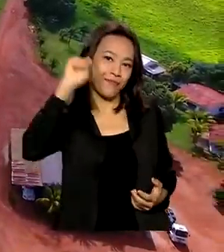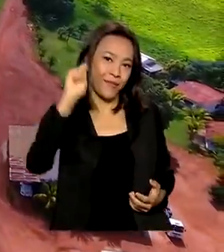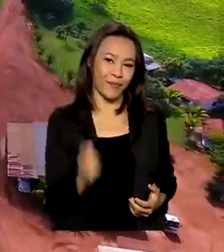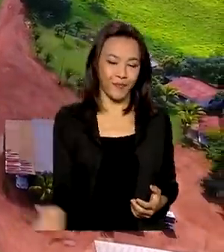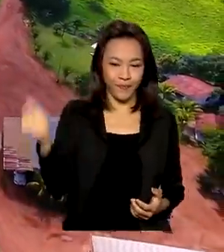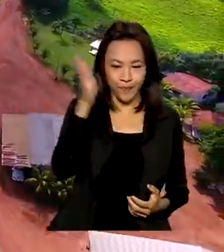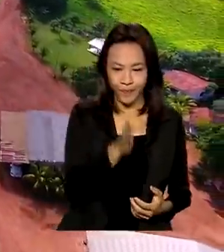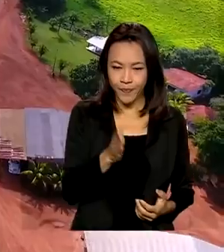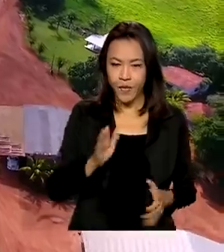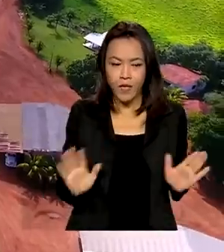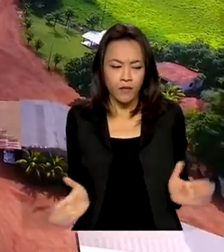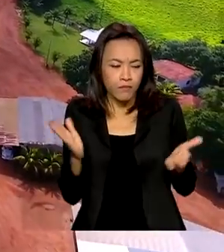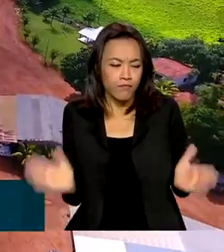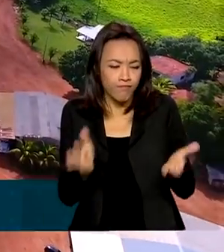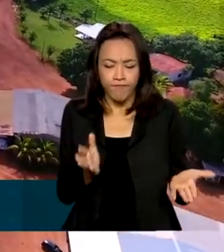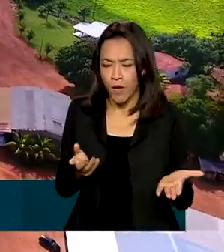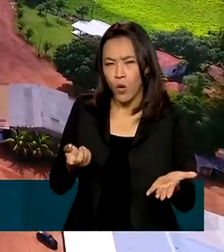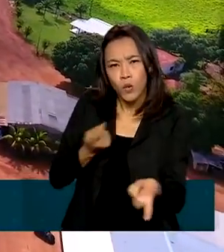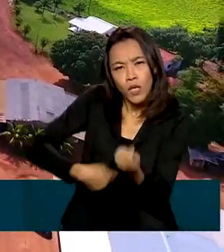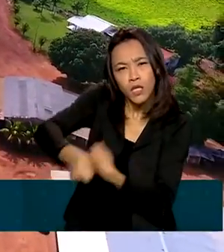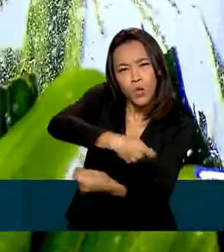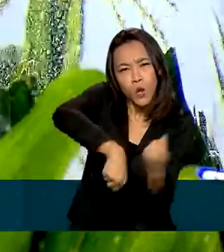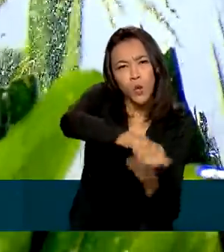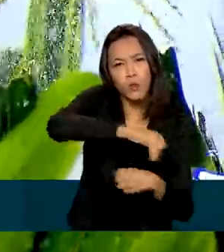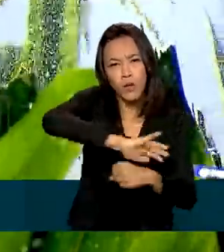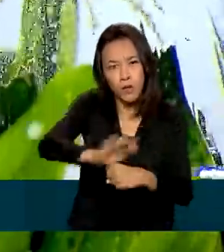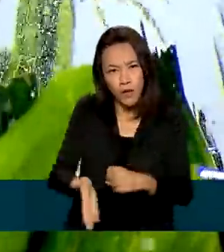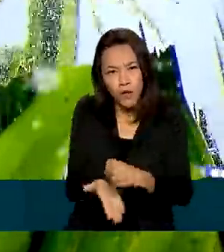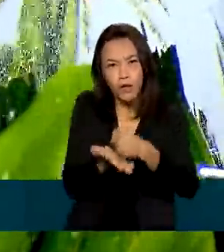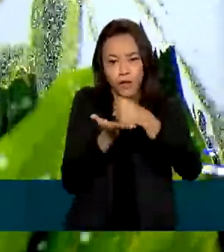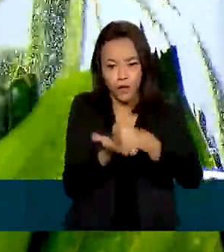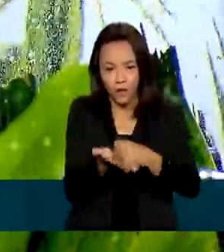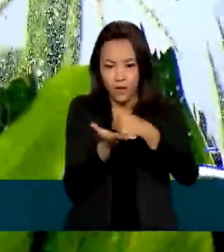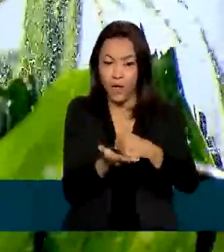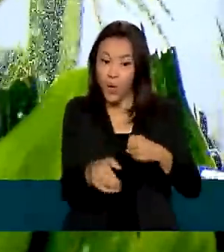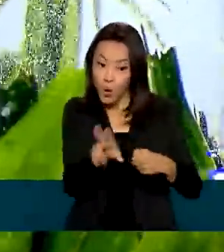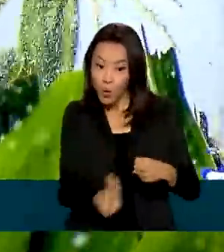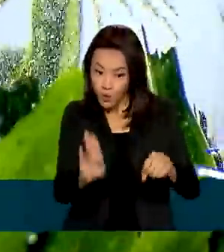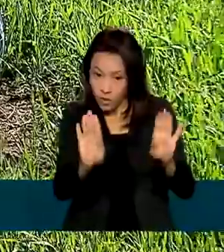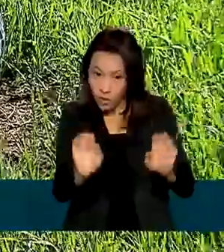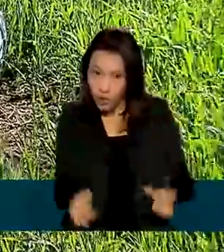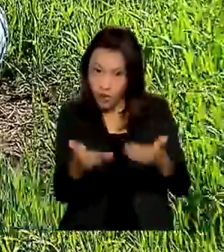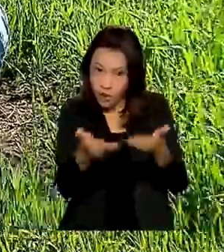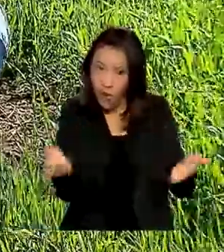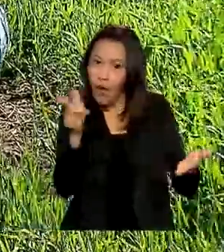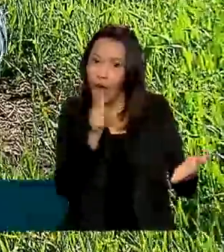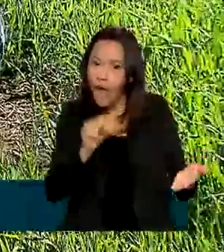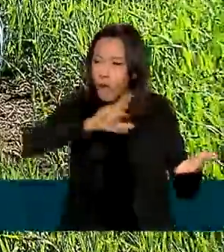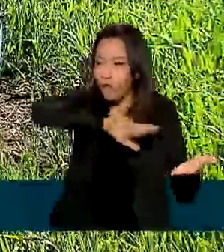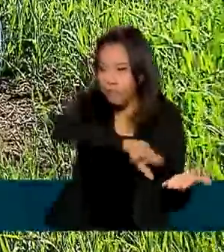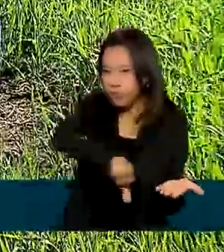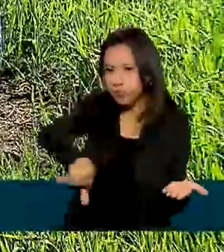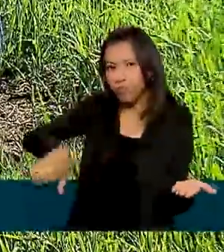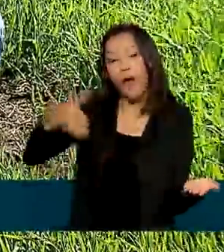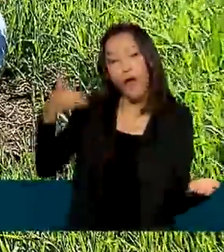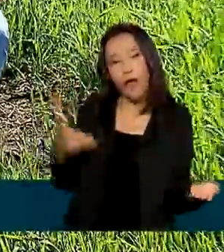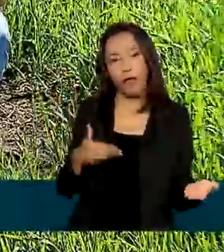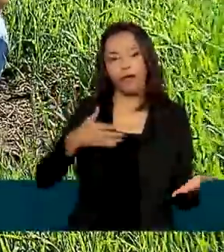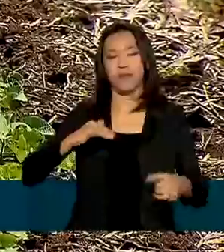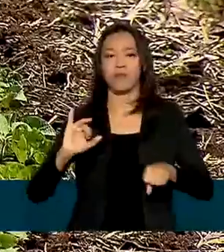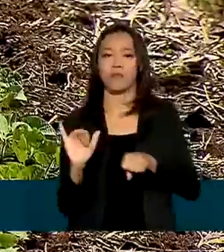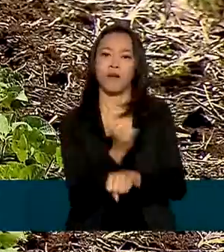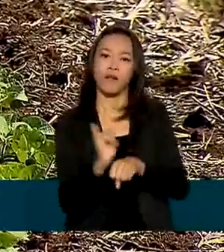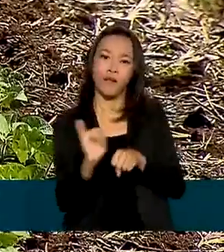Promover o desenvolvimento econômico sustentável com o manejo eficiente dos recursos naturais. Essa é a principal estratégia para